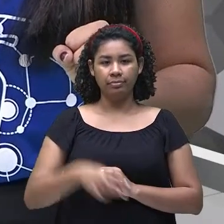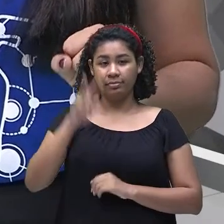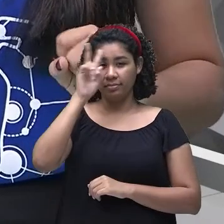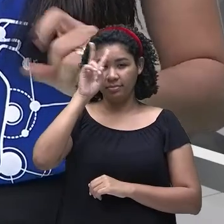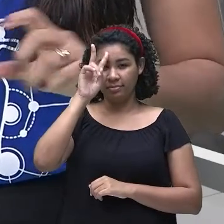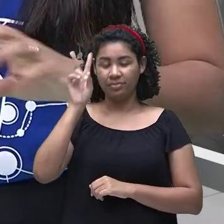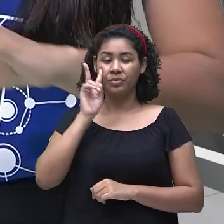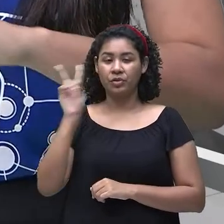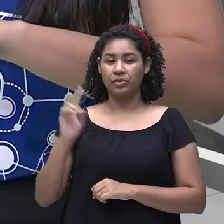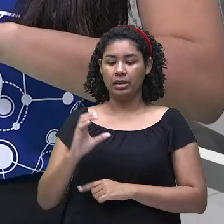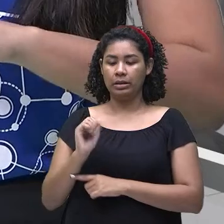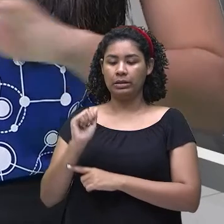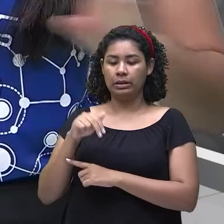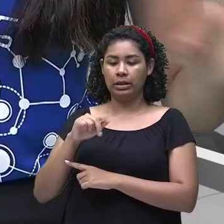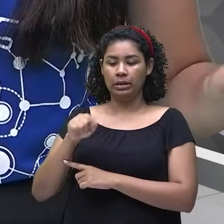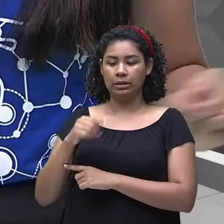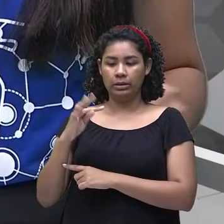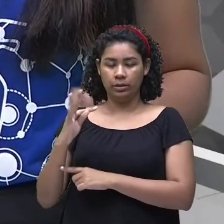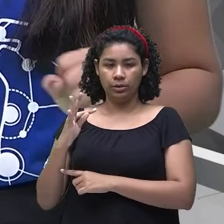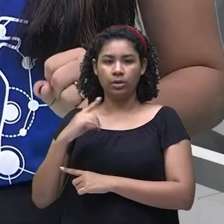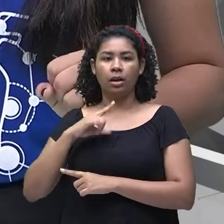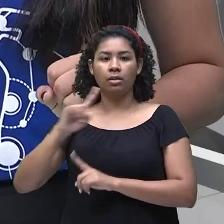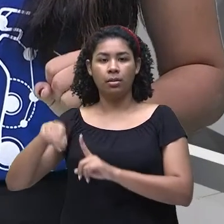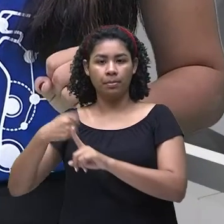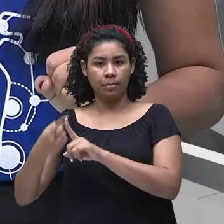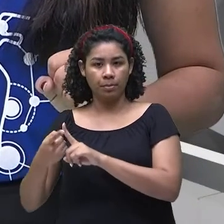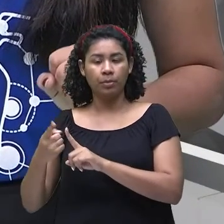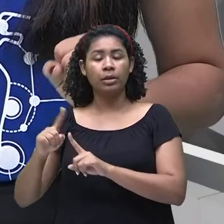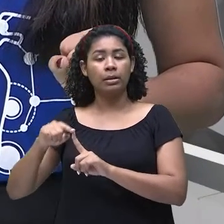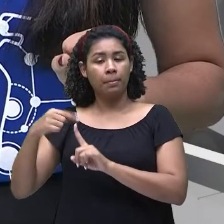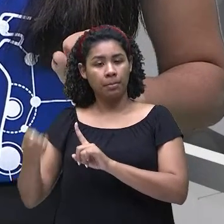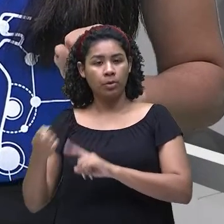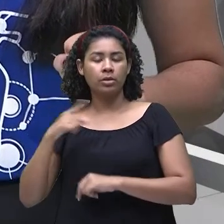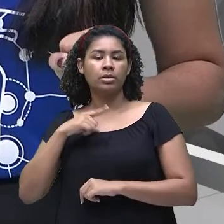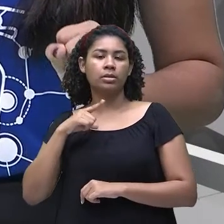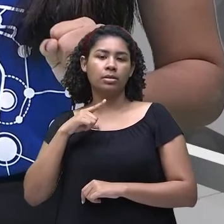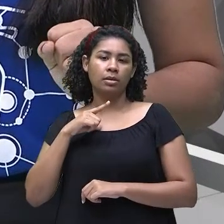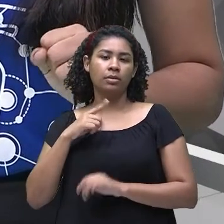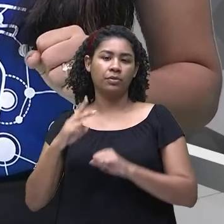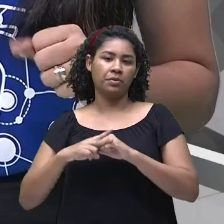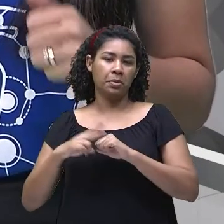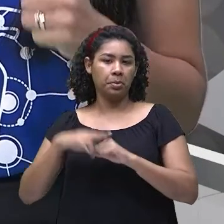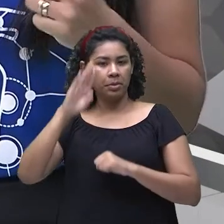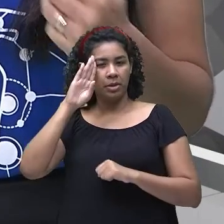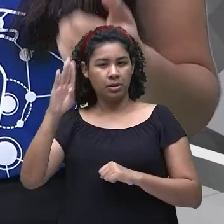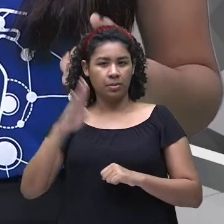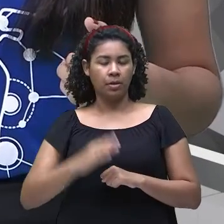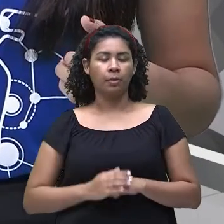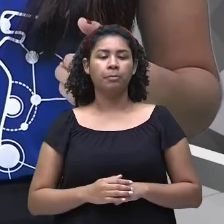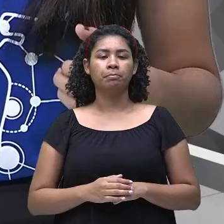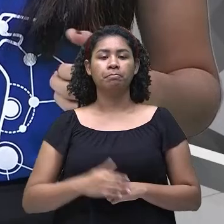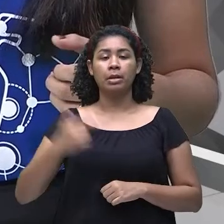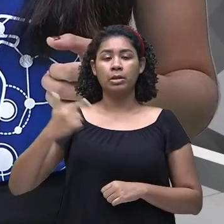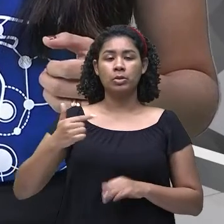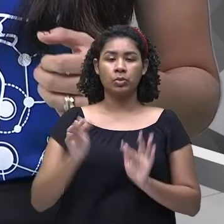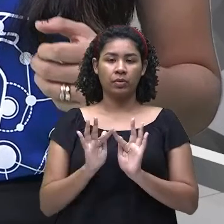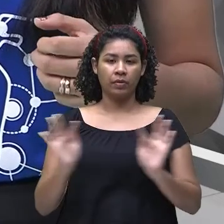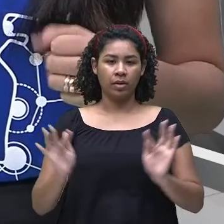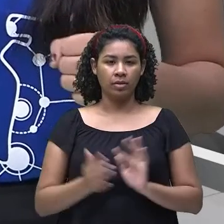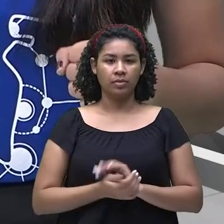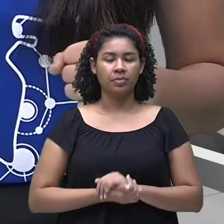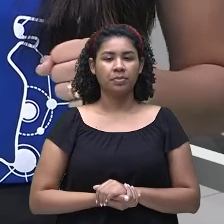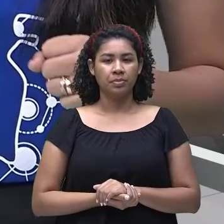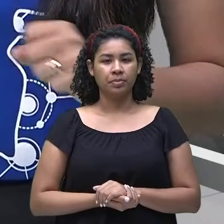principal, pra dar o sentido aí de negação, né? Aqui a segunda frase. They can't roller skate.